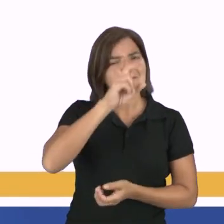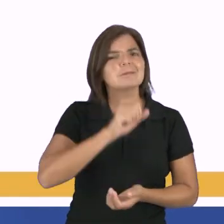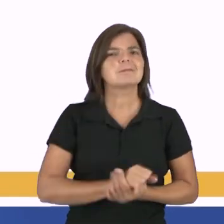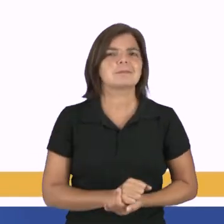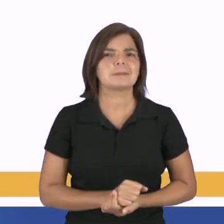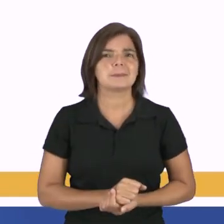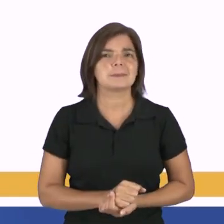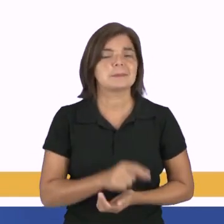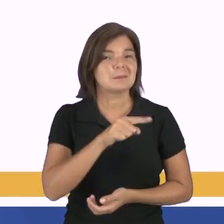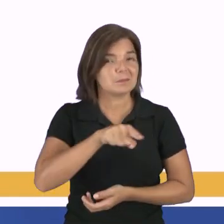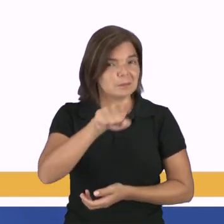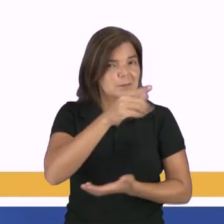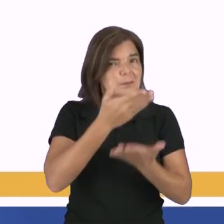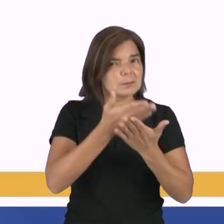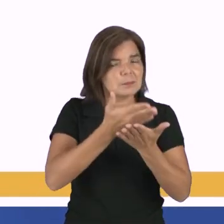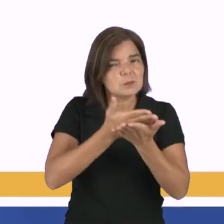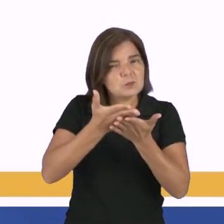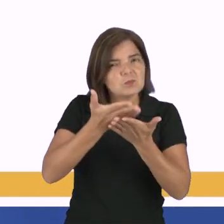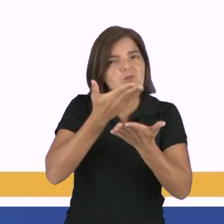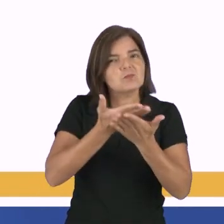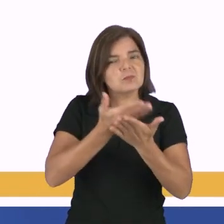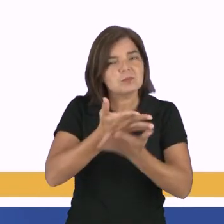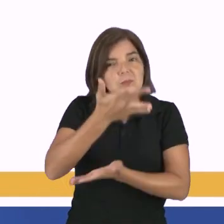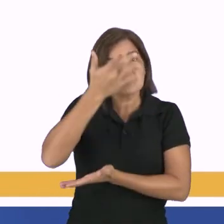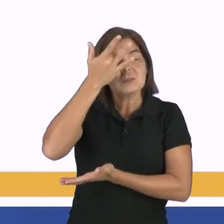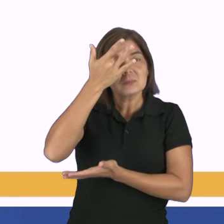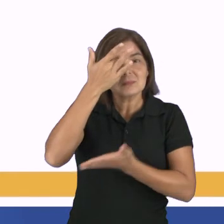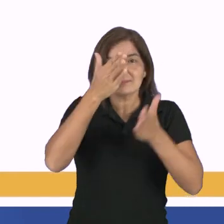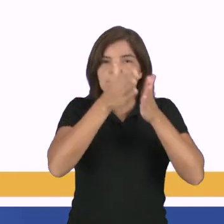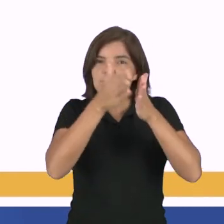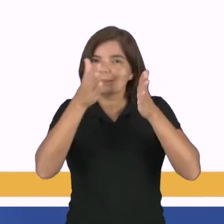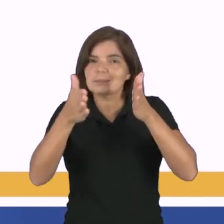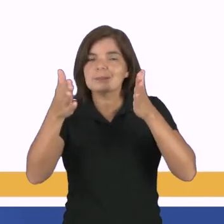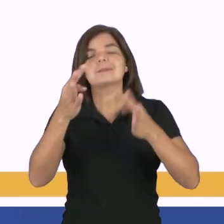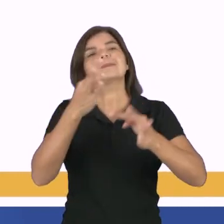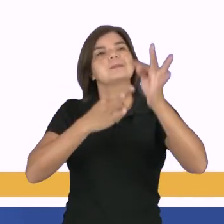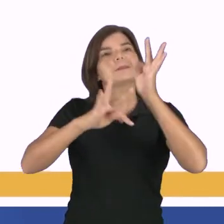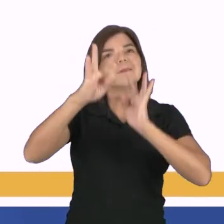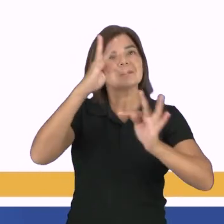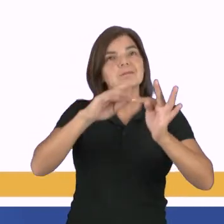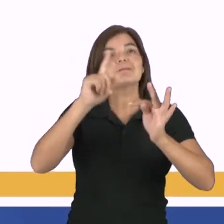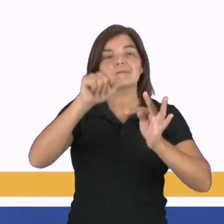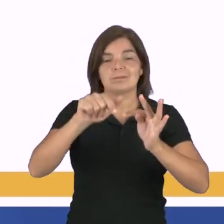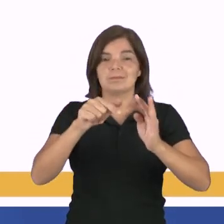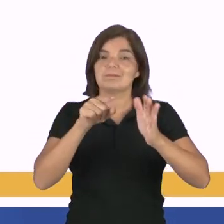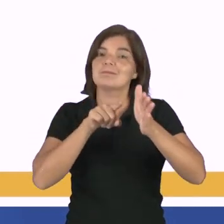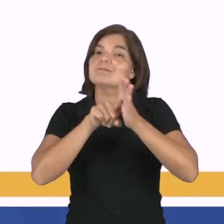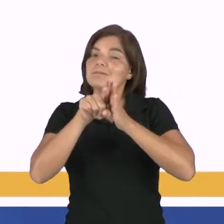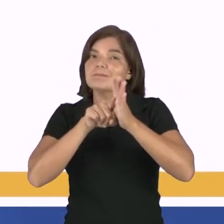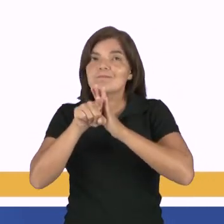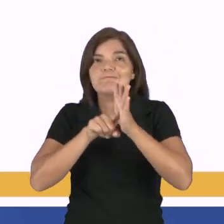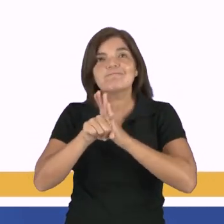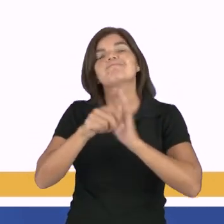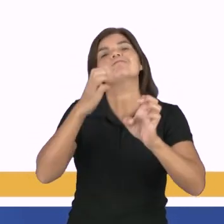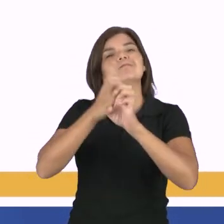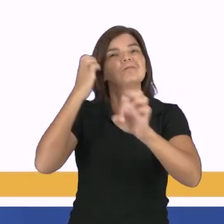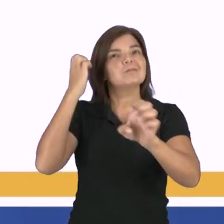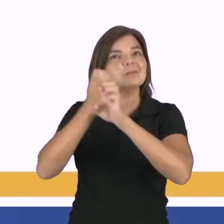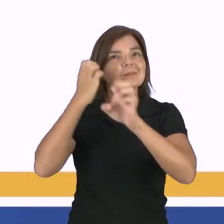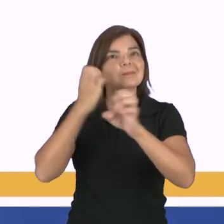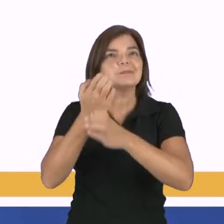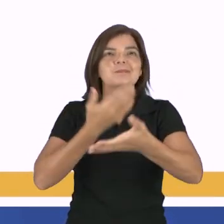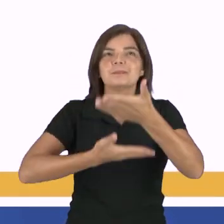Lembra daquilo que nós falamos no começo da aula? Memoriza a sequência. Tecnologia é um produto da ciência e da engenharia